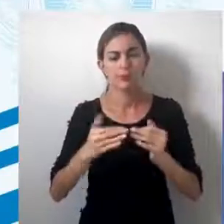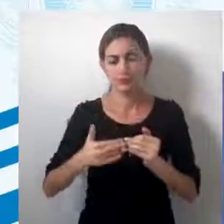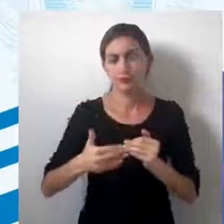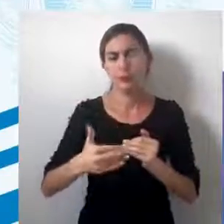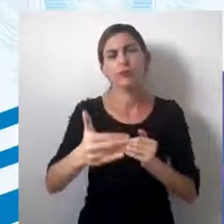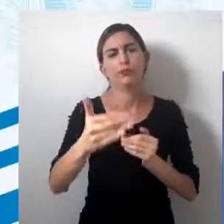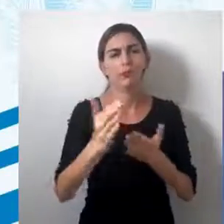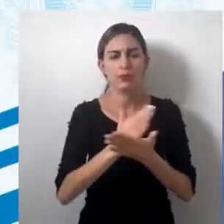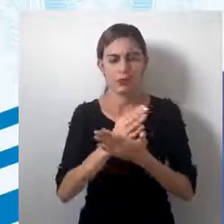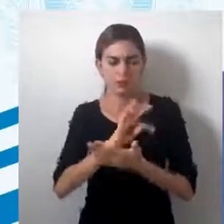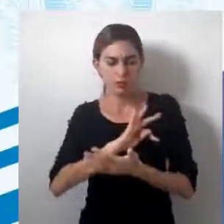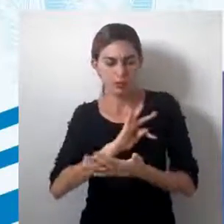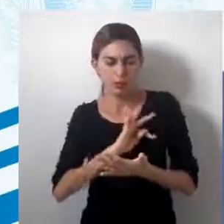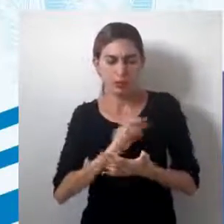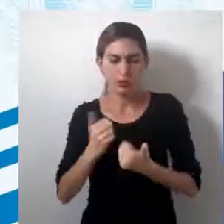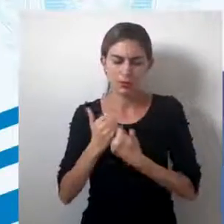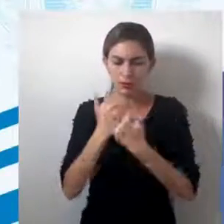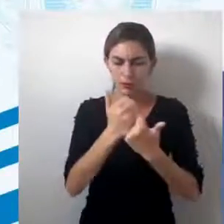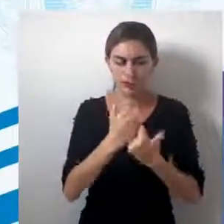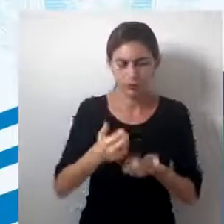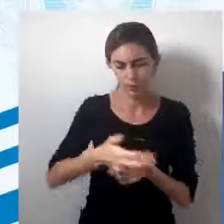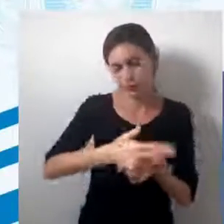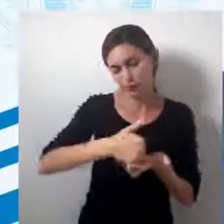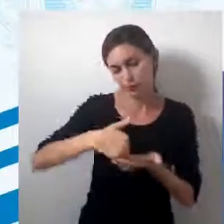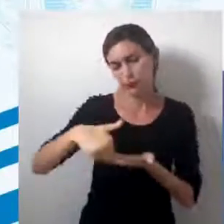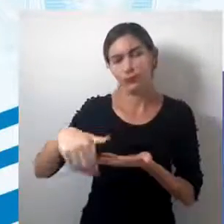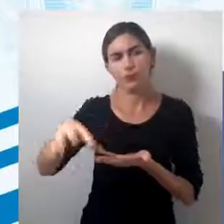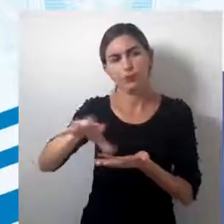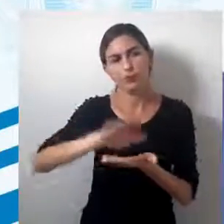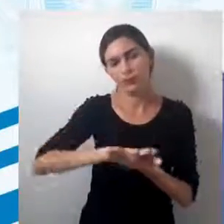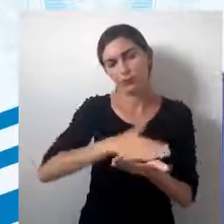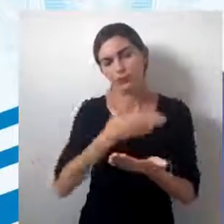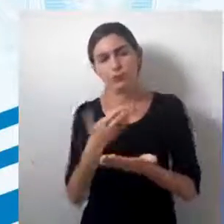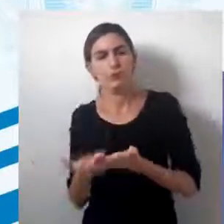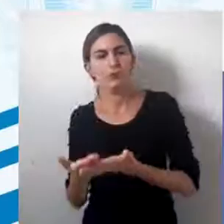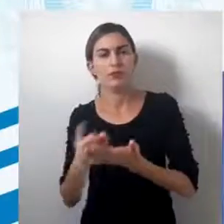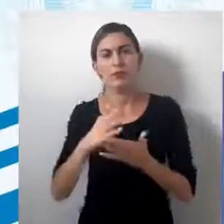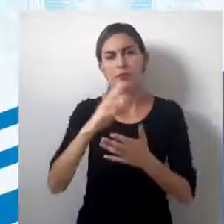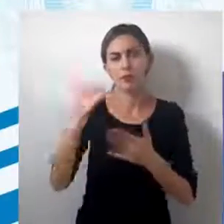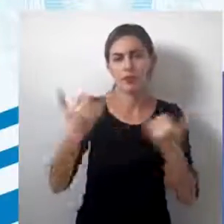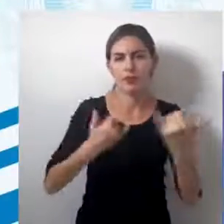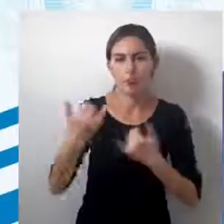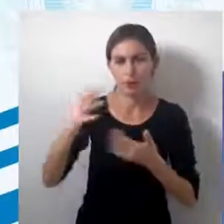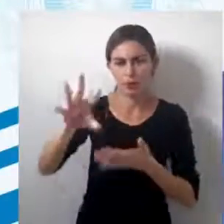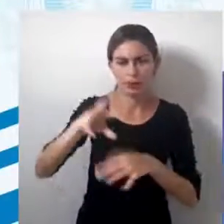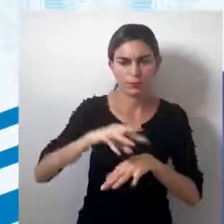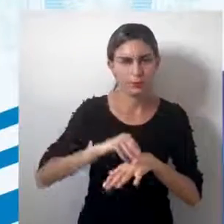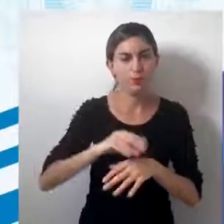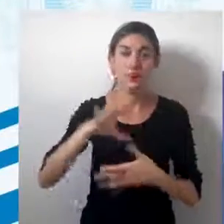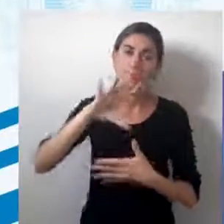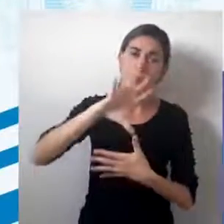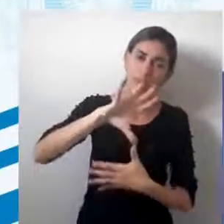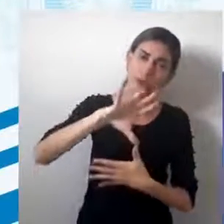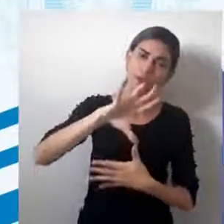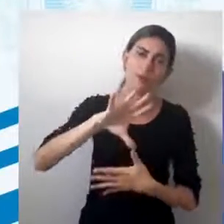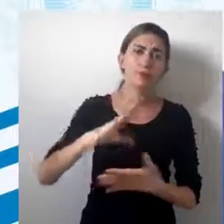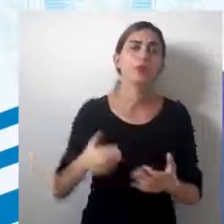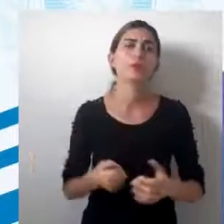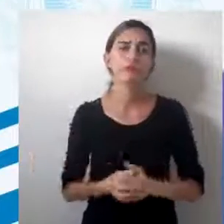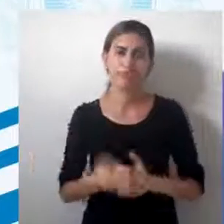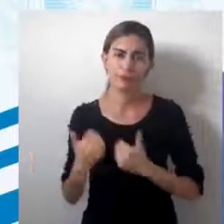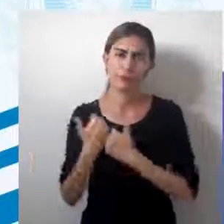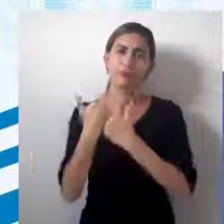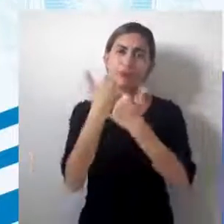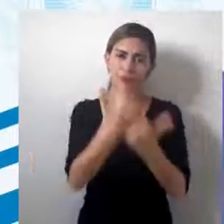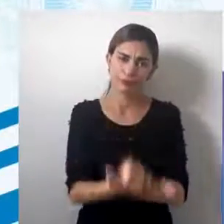a partir de algumas técnicas de representação, a gente traduz esses dados, coloca esses dados em forma